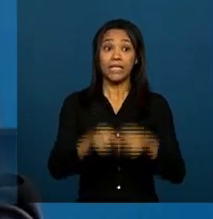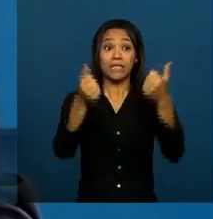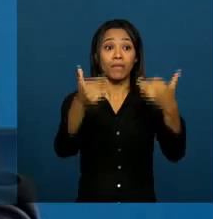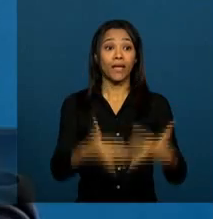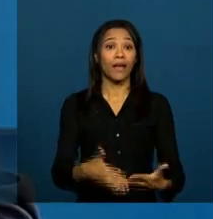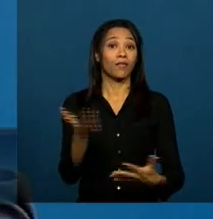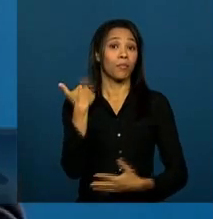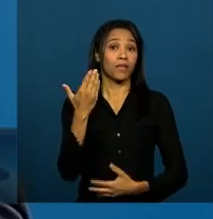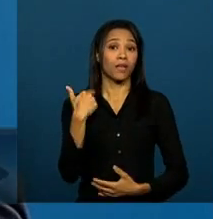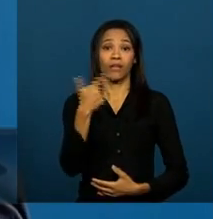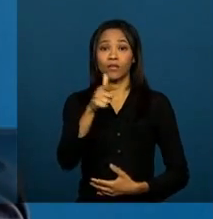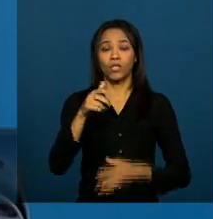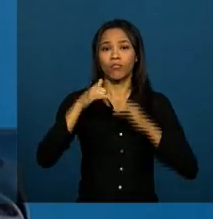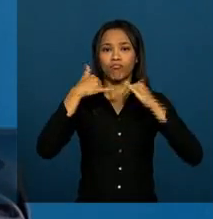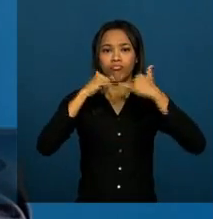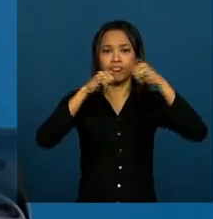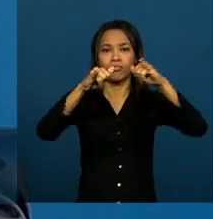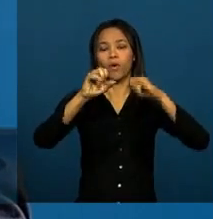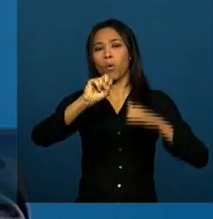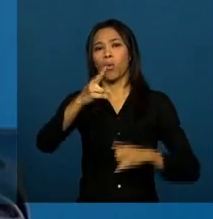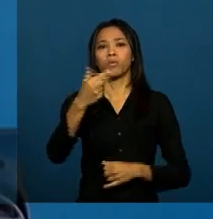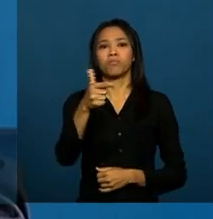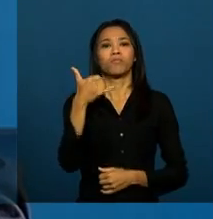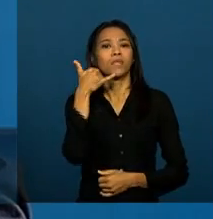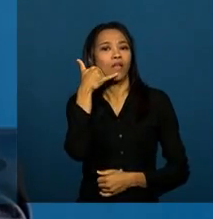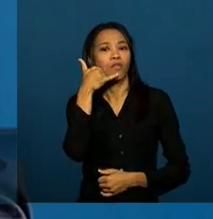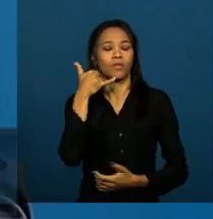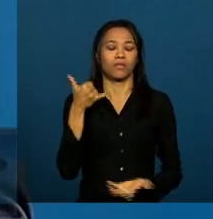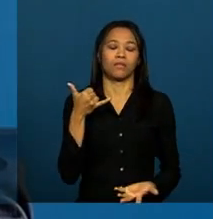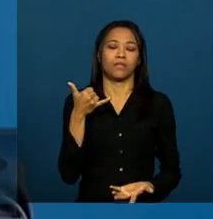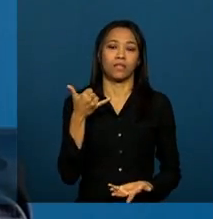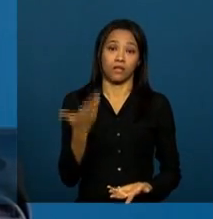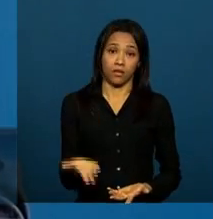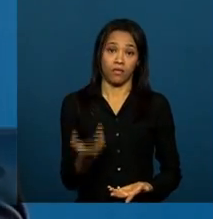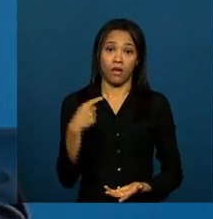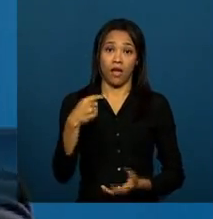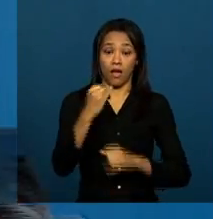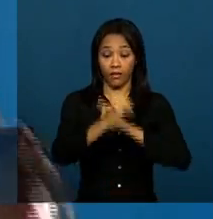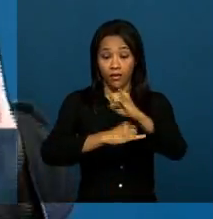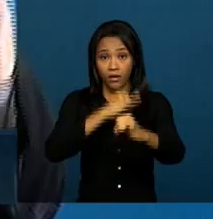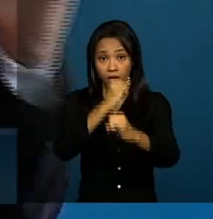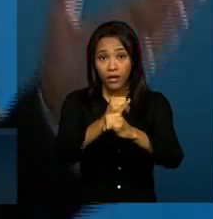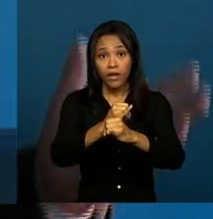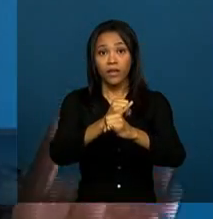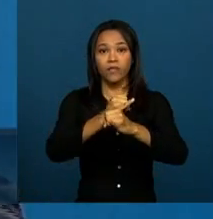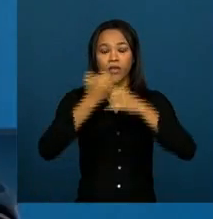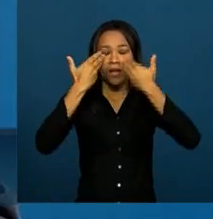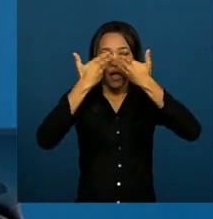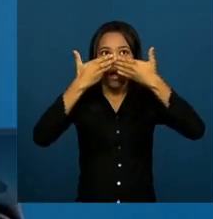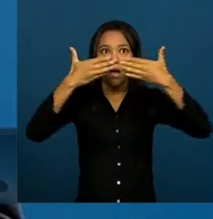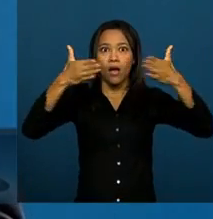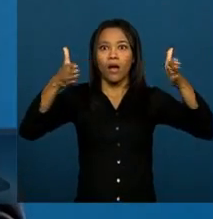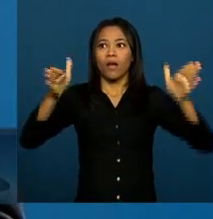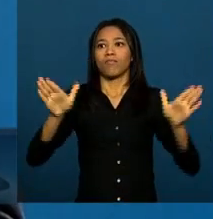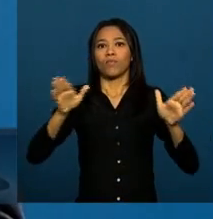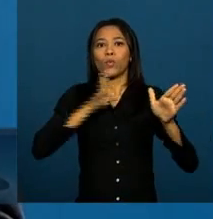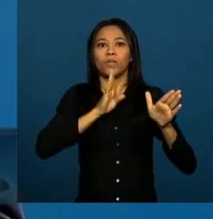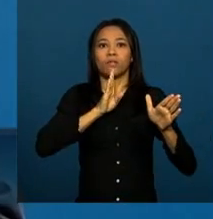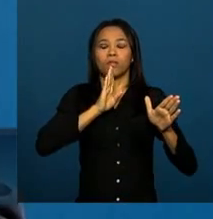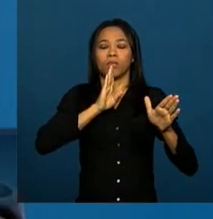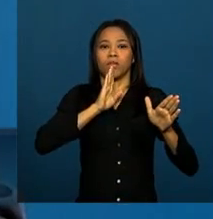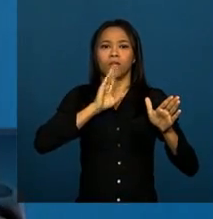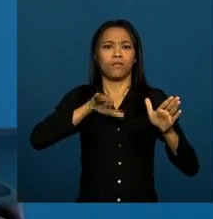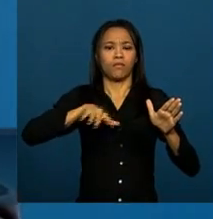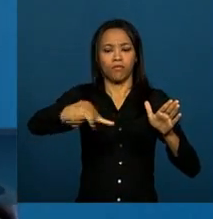sem energia elétrica ou sem o telefone. E a internet veio, de certa forma, ampliar os horizontes para